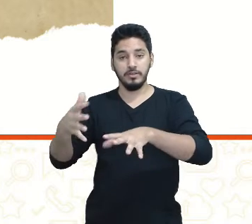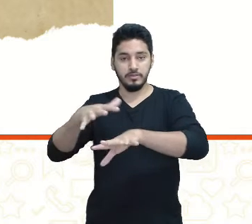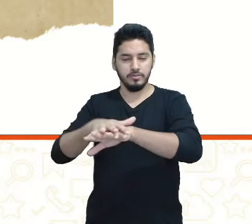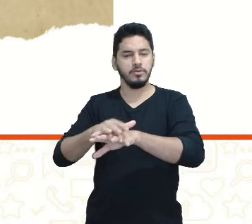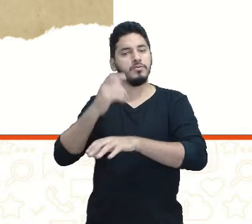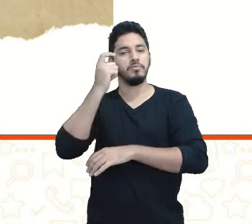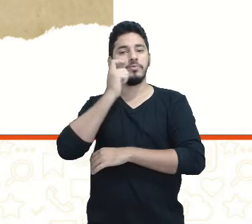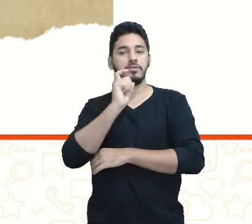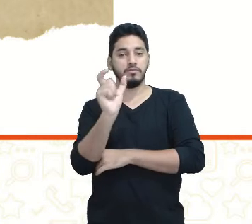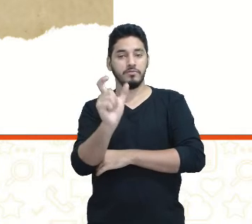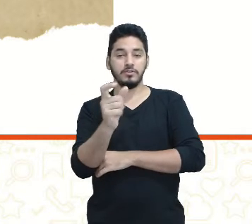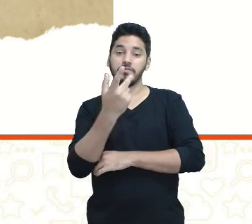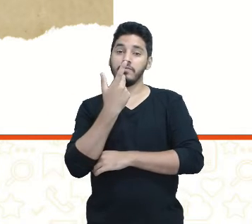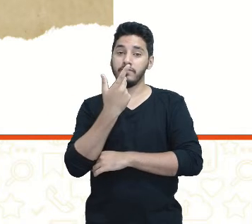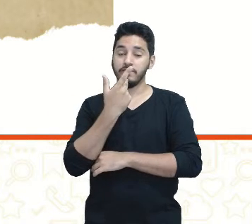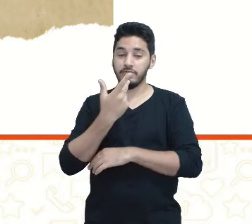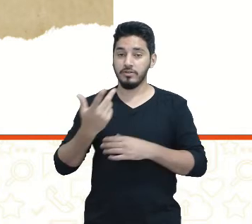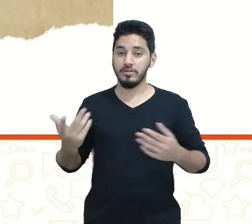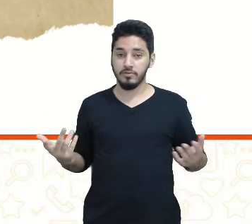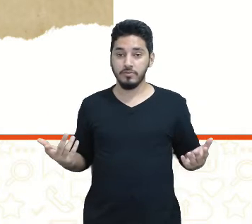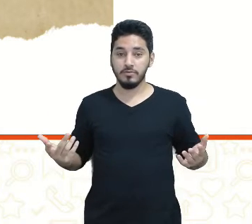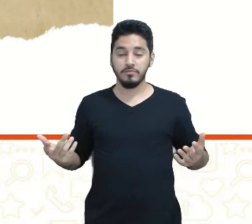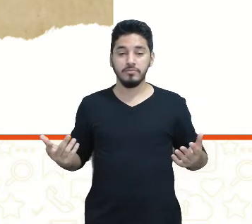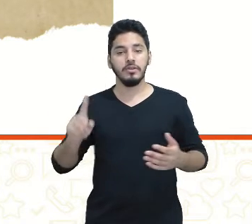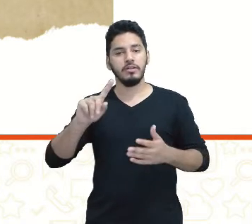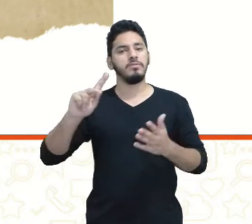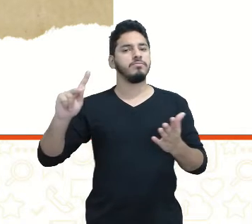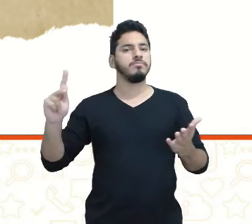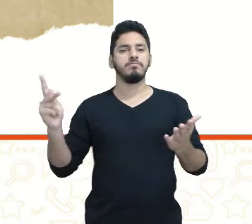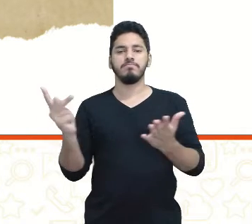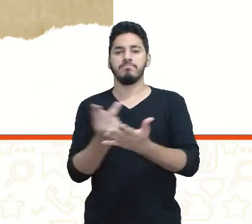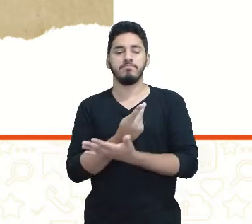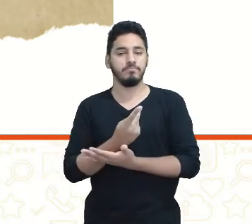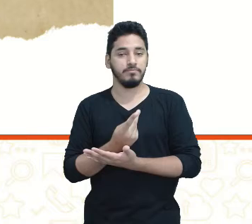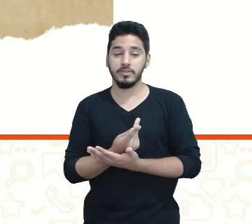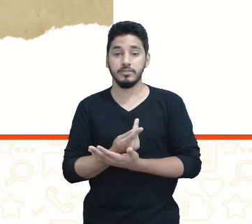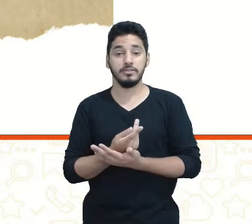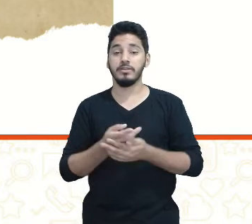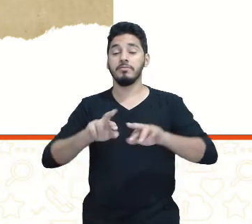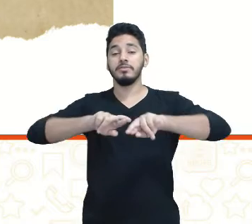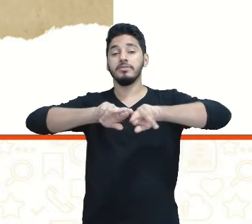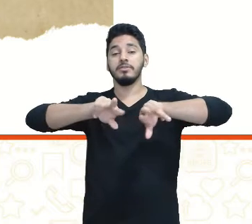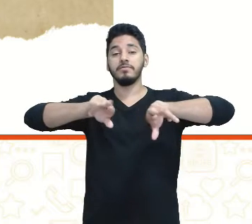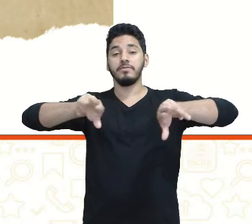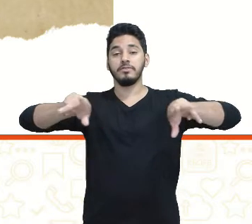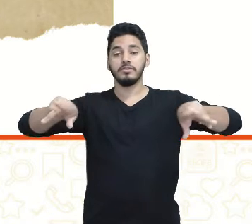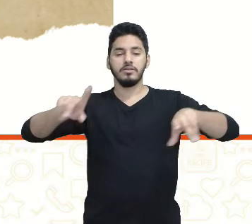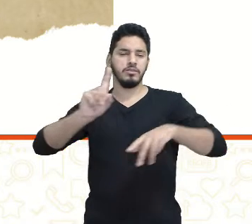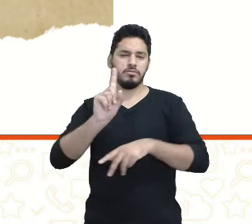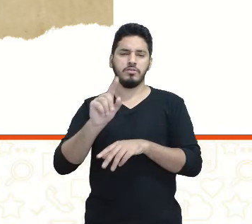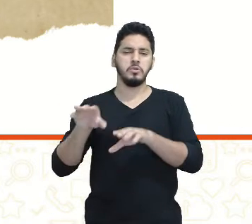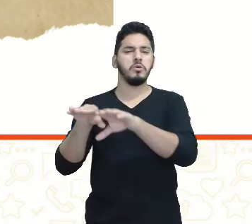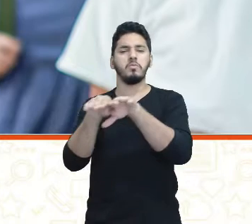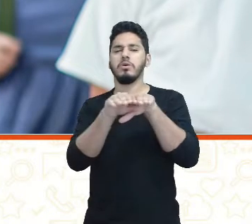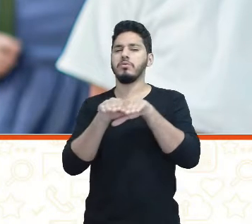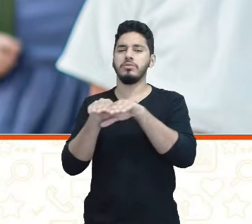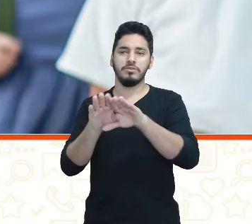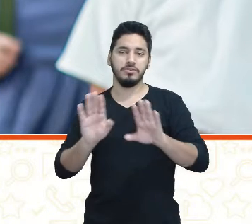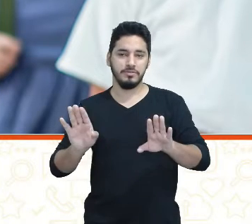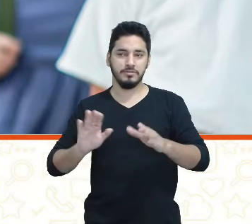como Paulo Freire trouxe, ela acontece na diversidade e não na igualdade.